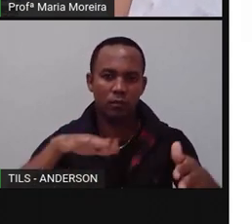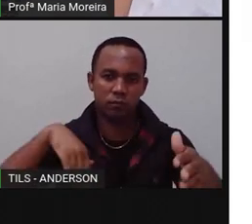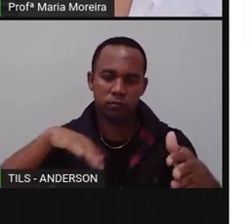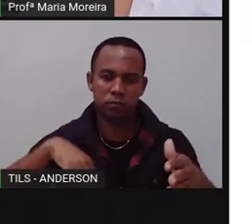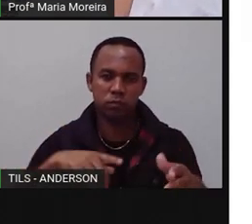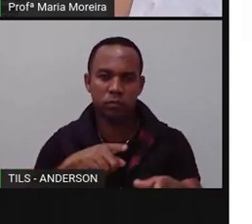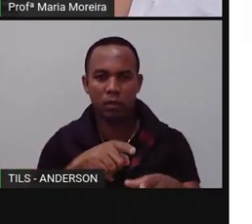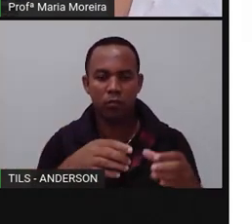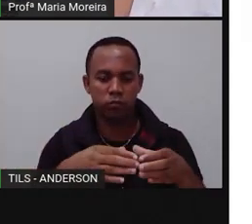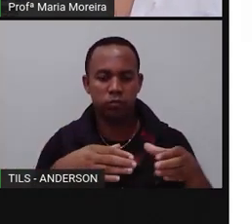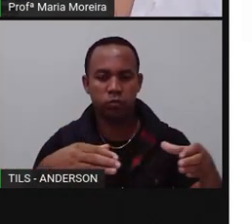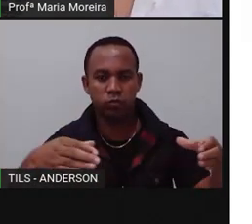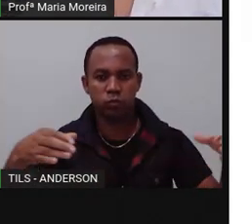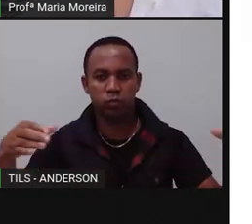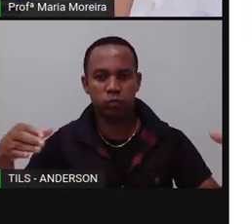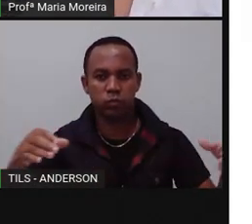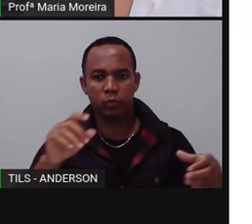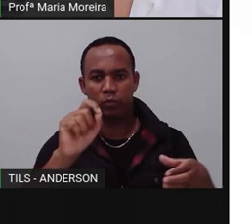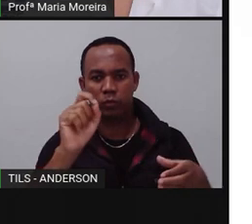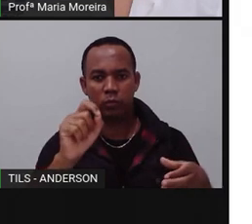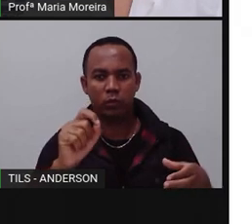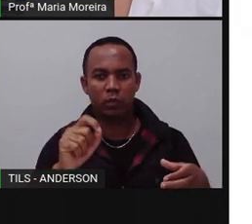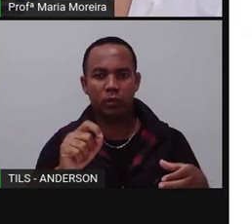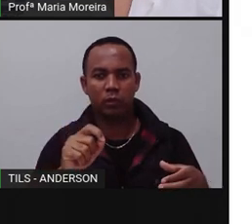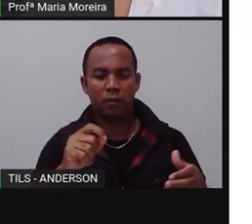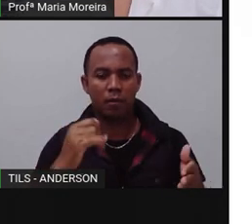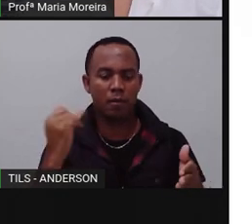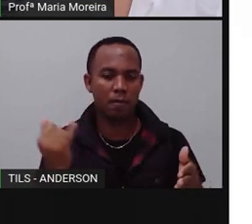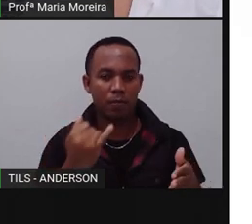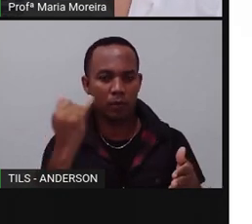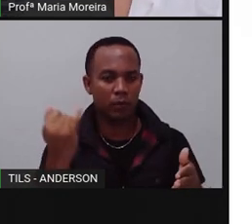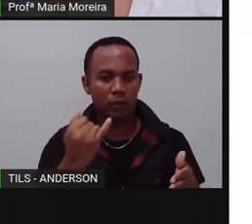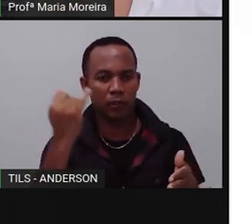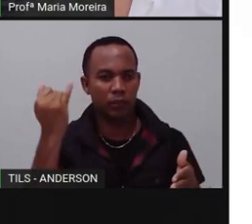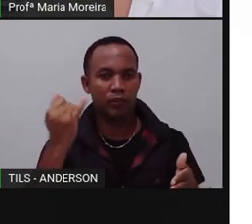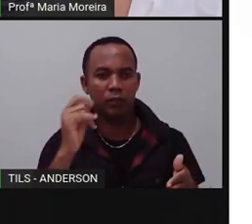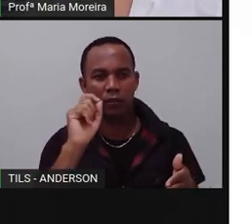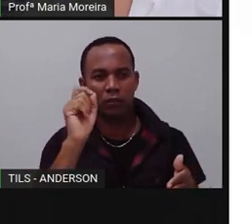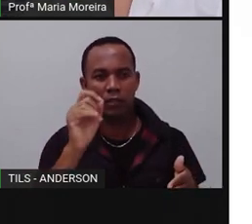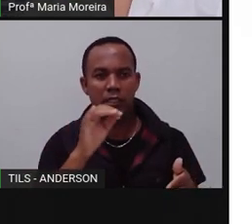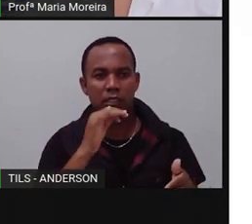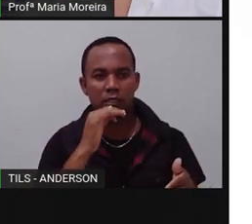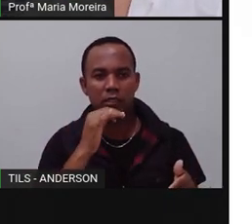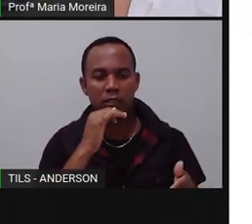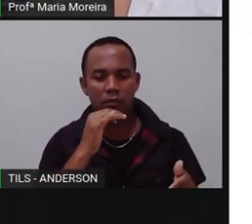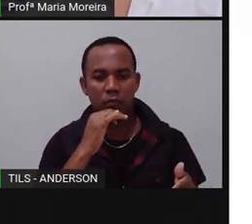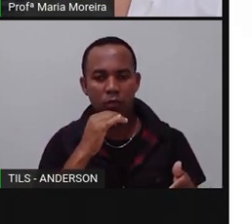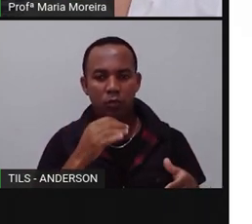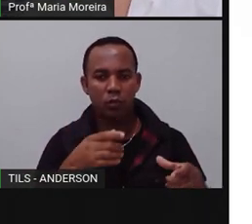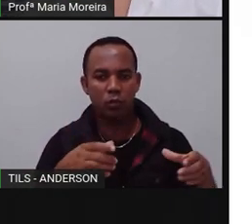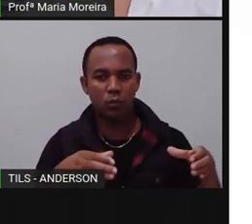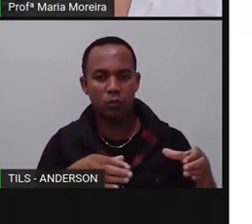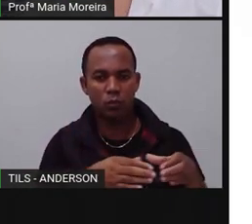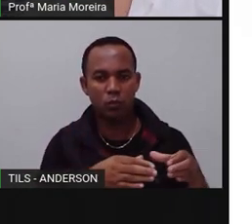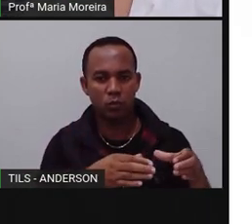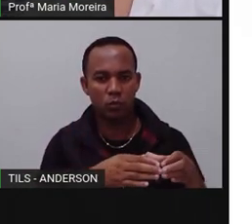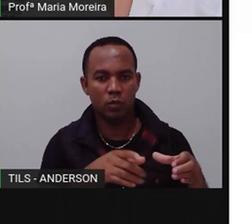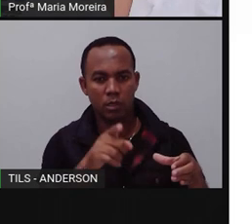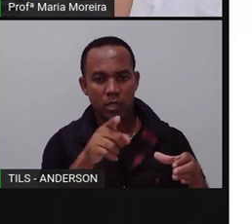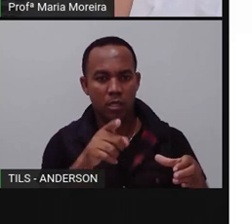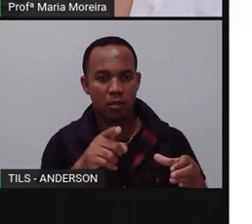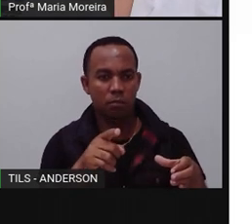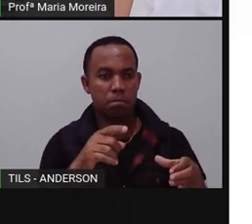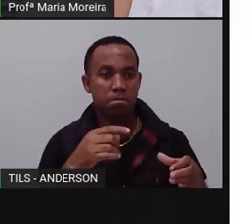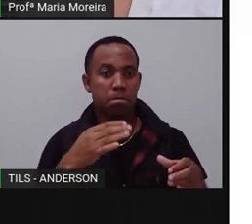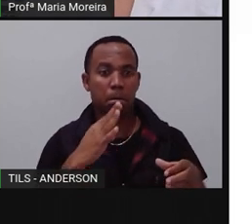diretamente para que faça parte da principal bacia hidrográfica do continente, o que faz dele algo